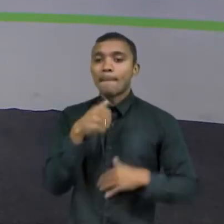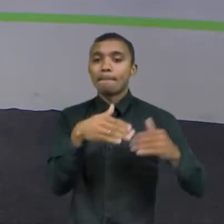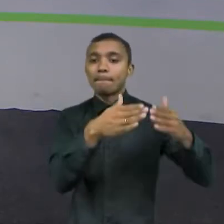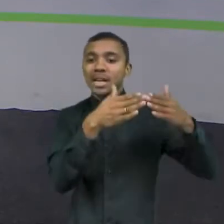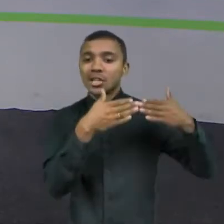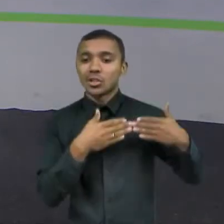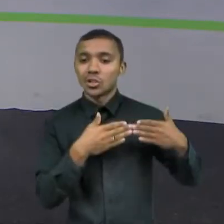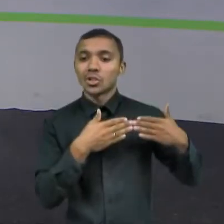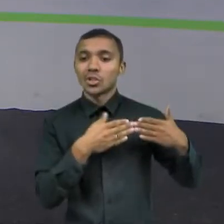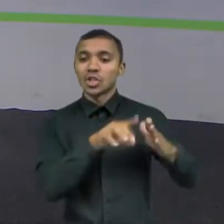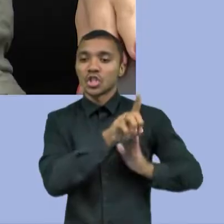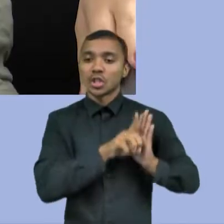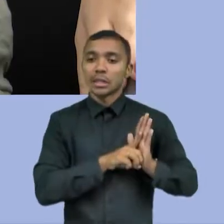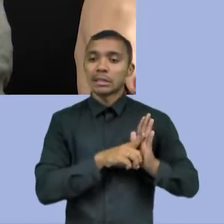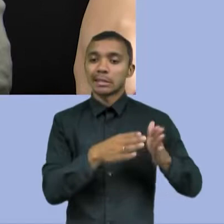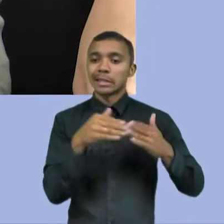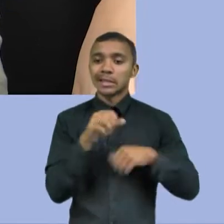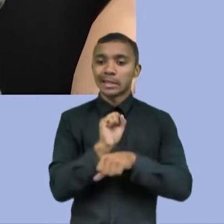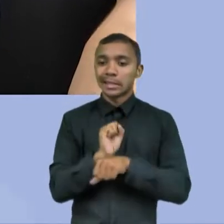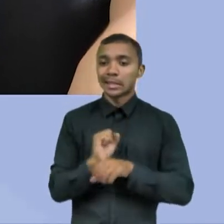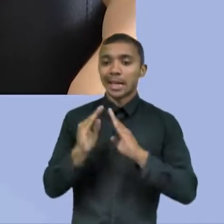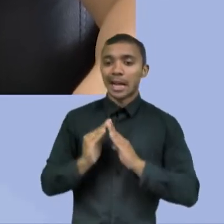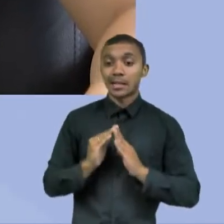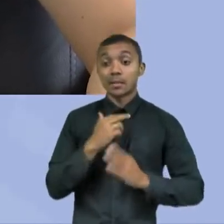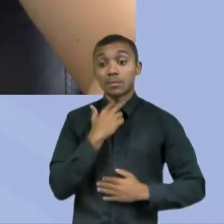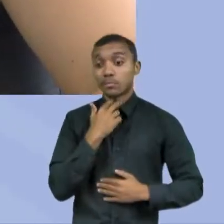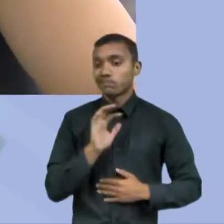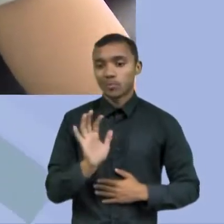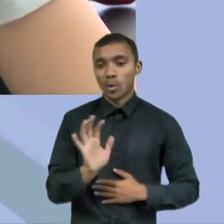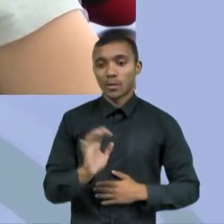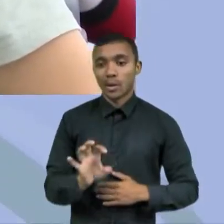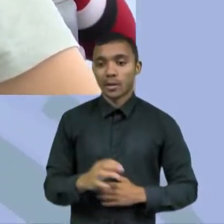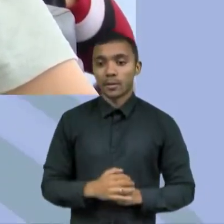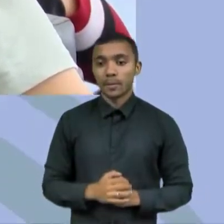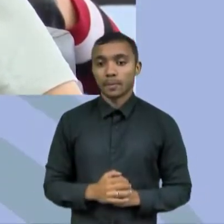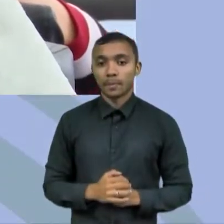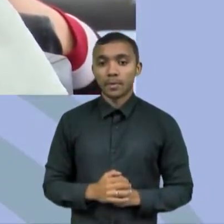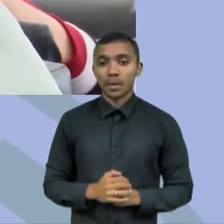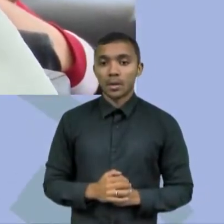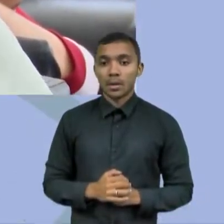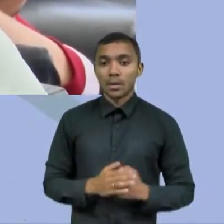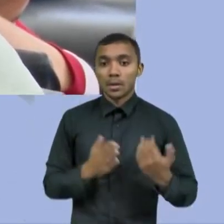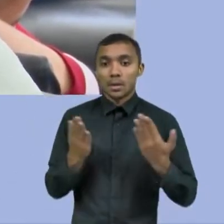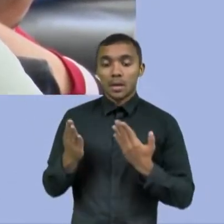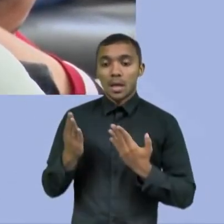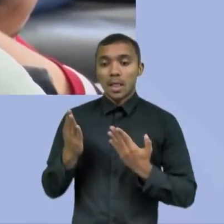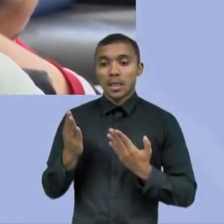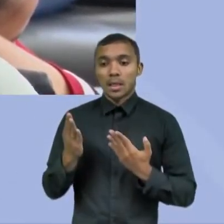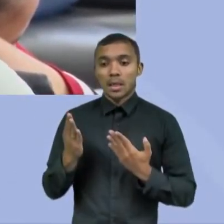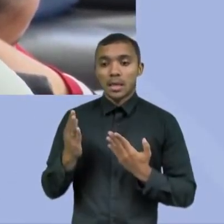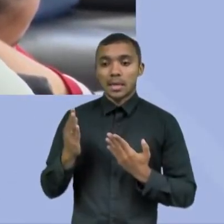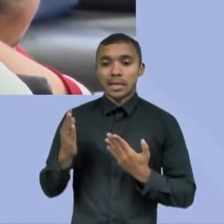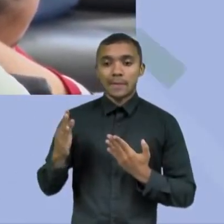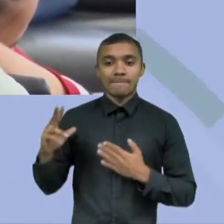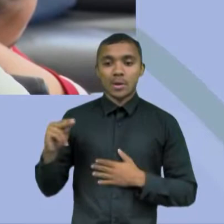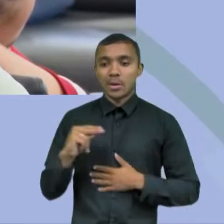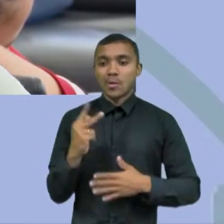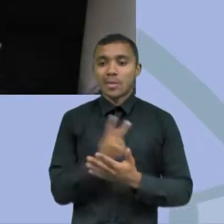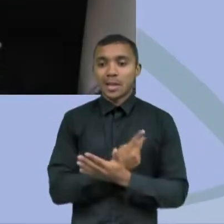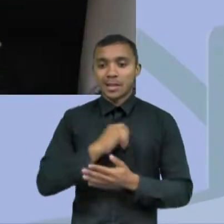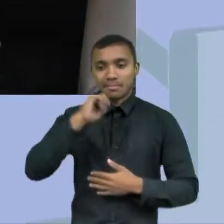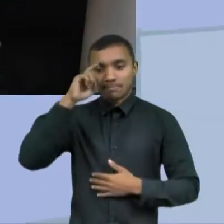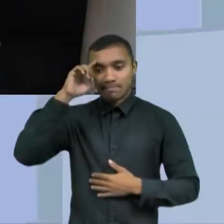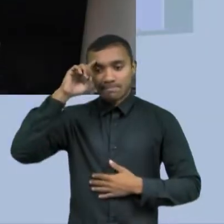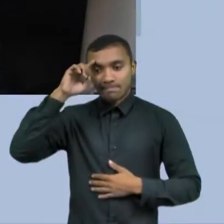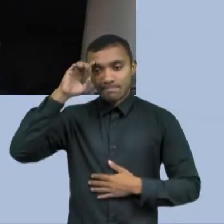paternidade. E a síndrome alcoólica fetal é a principal causa de atraso no desenvolvimento mental das